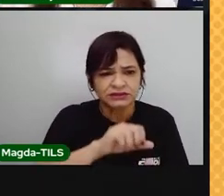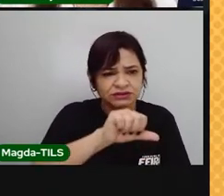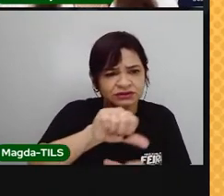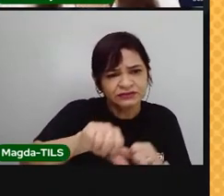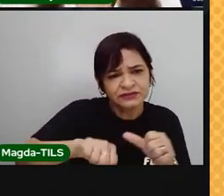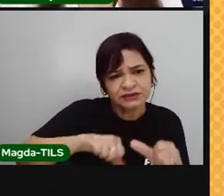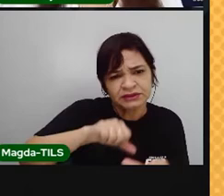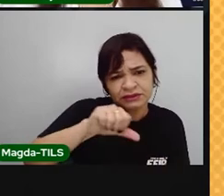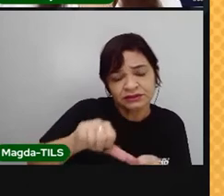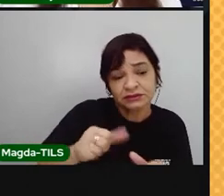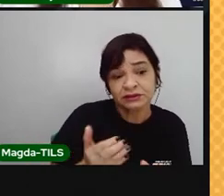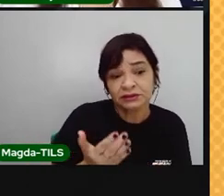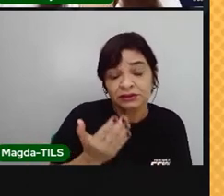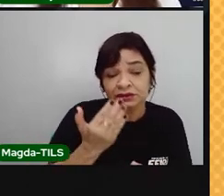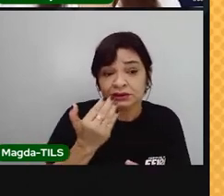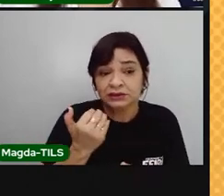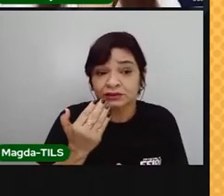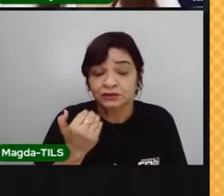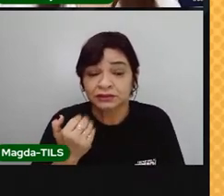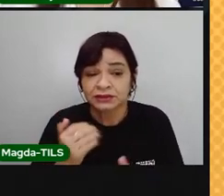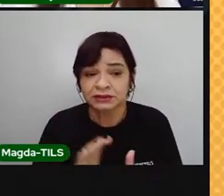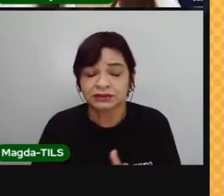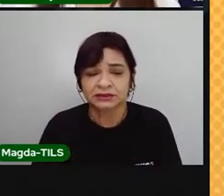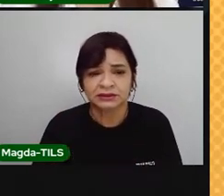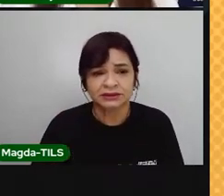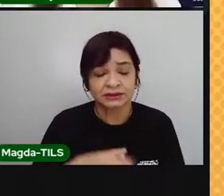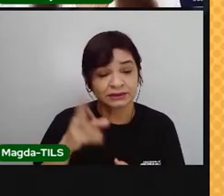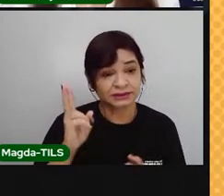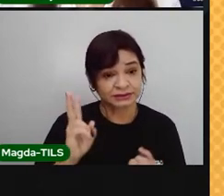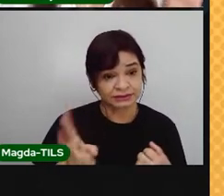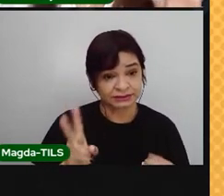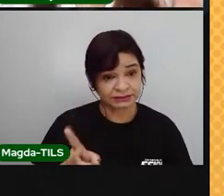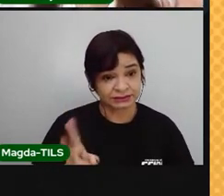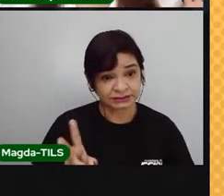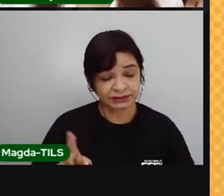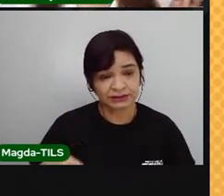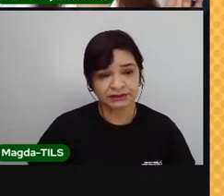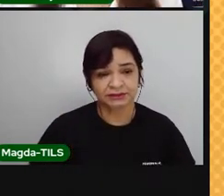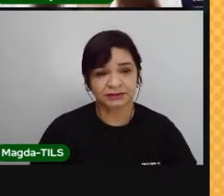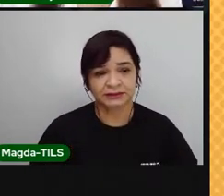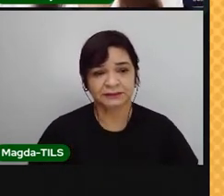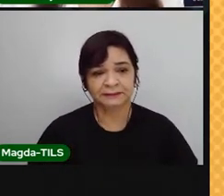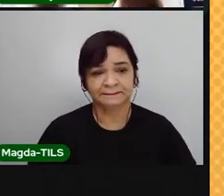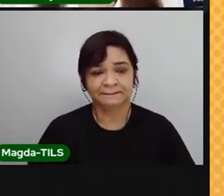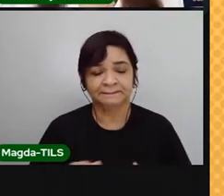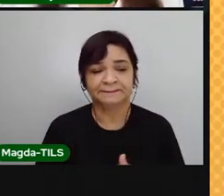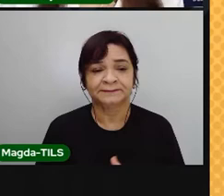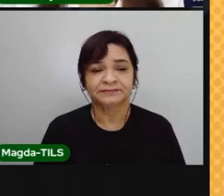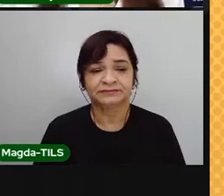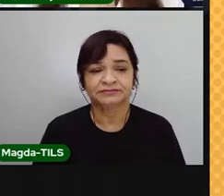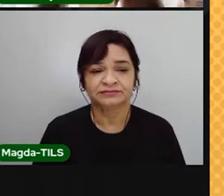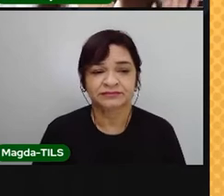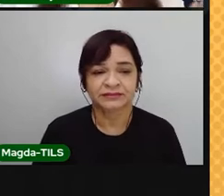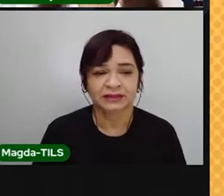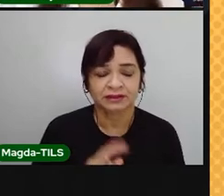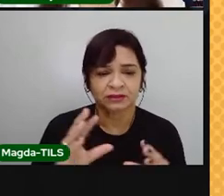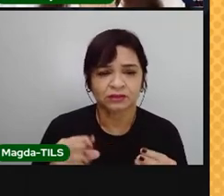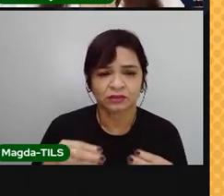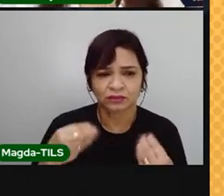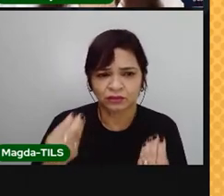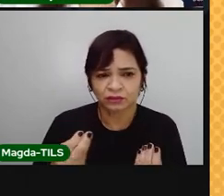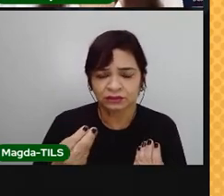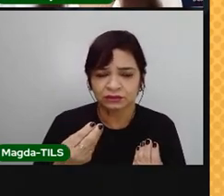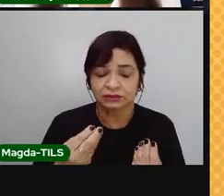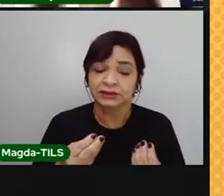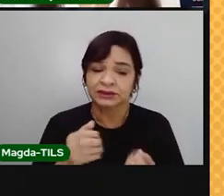do alimento. E acaba que toda vez que eles soltam as suas flatulentes, ou quando eles arrotam